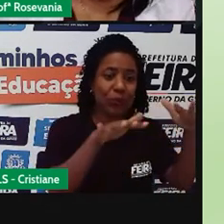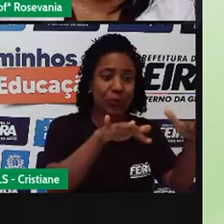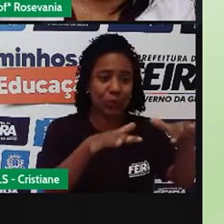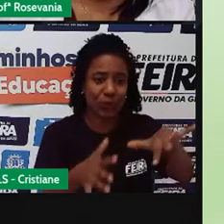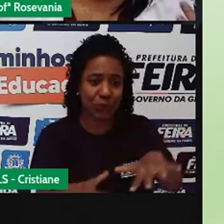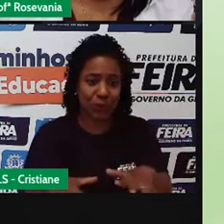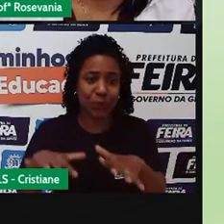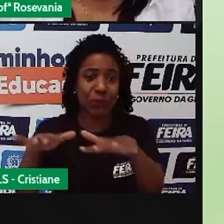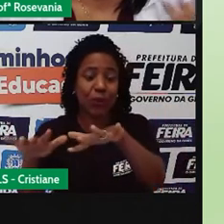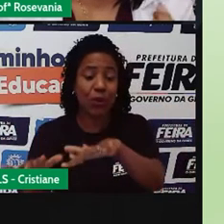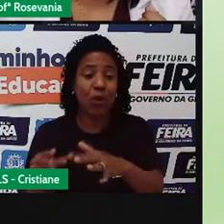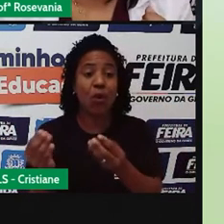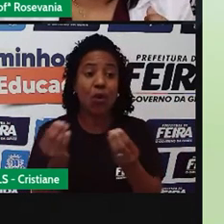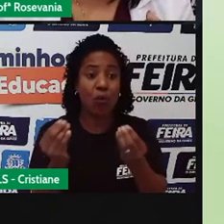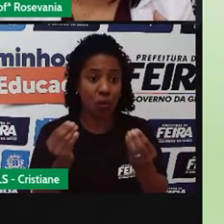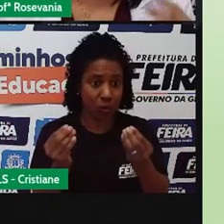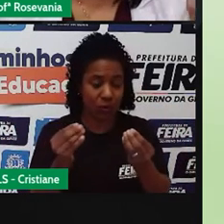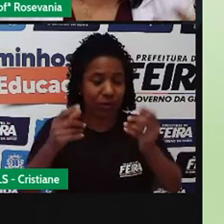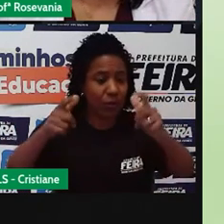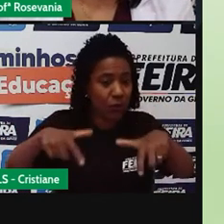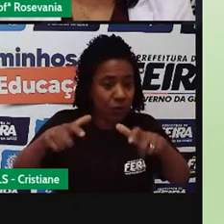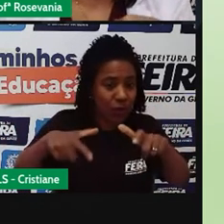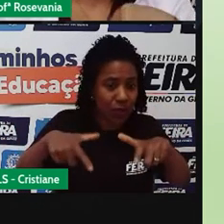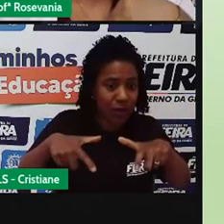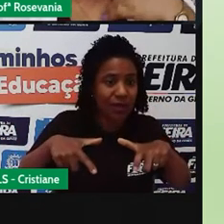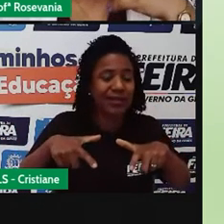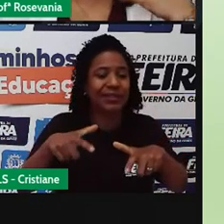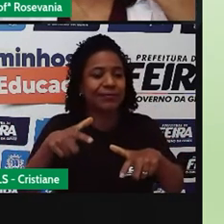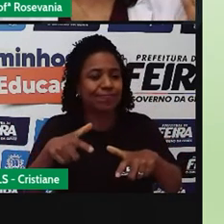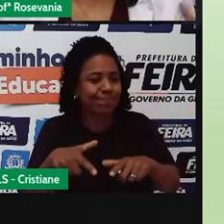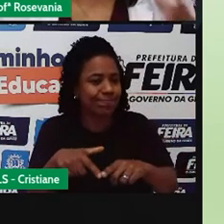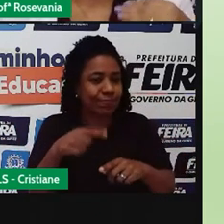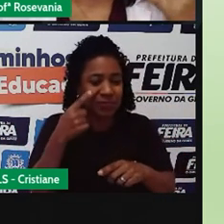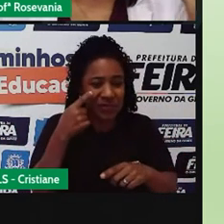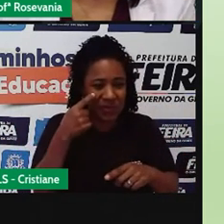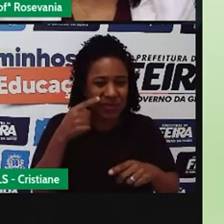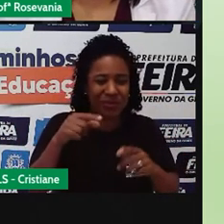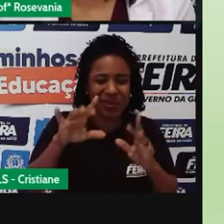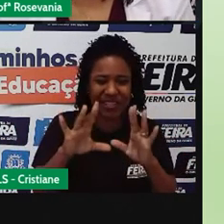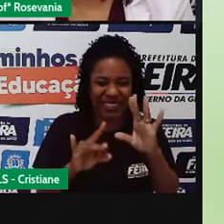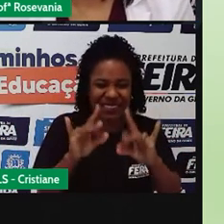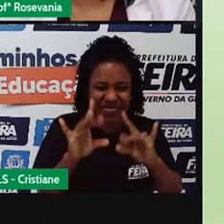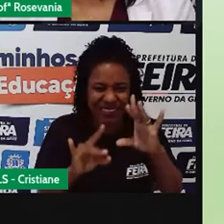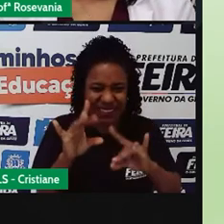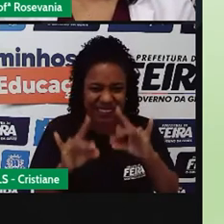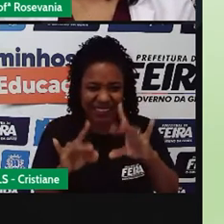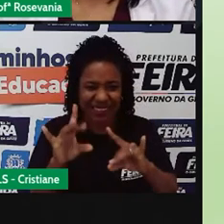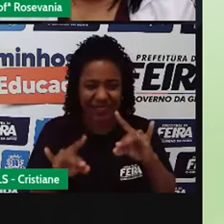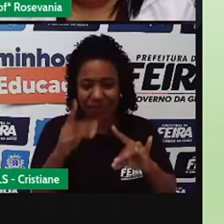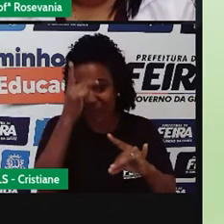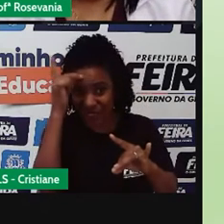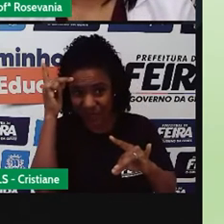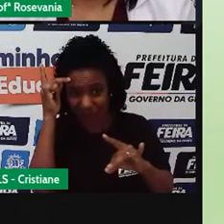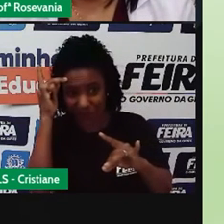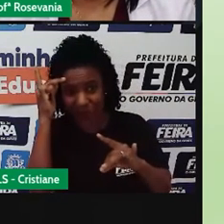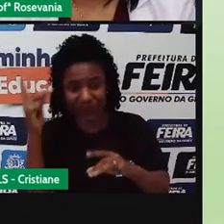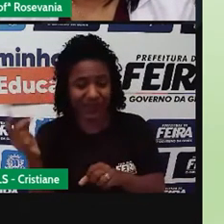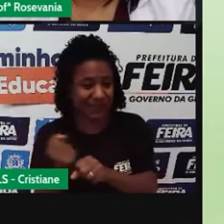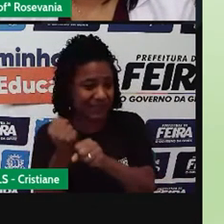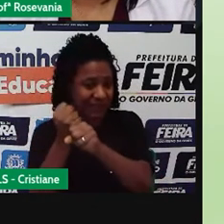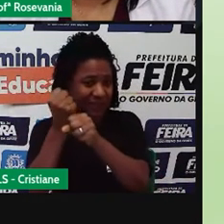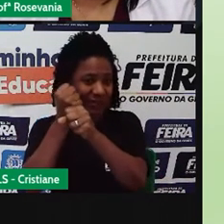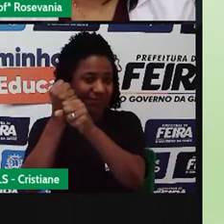também a questão da preservação do lugar, se ele for muito prejudicado, né, for muito antropofizado e vai